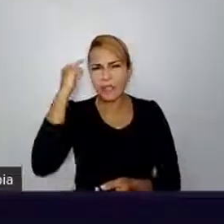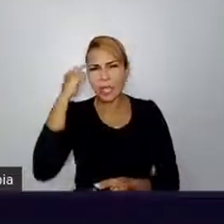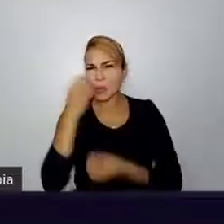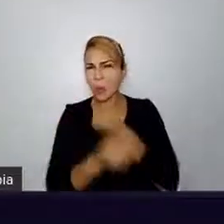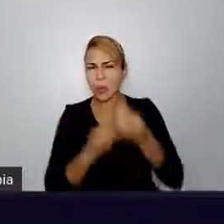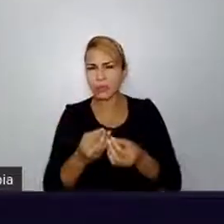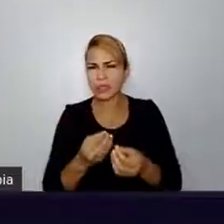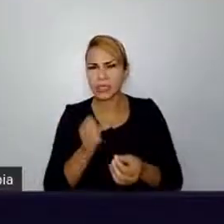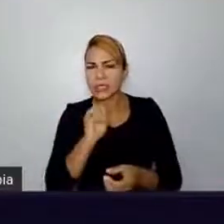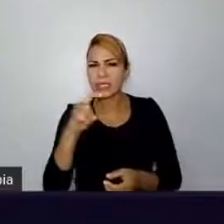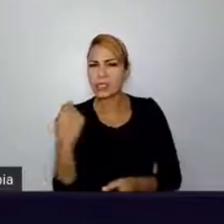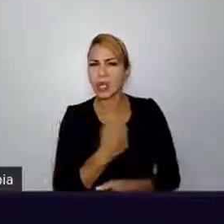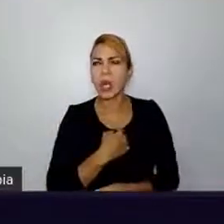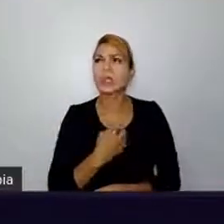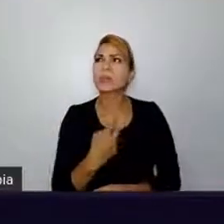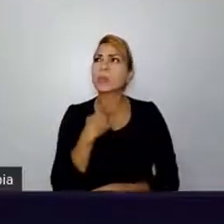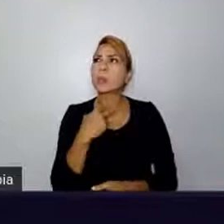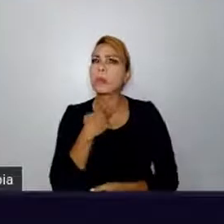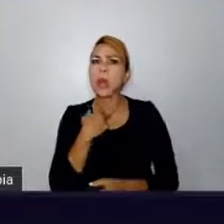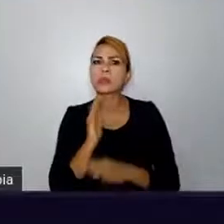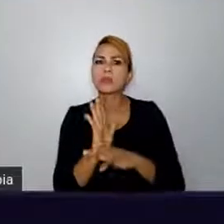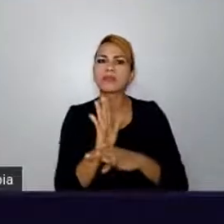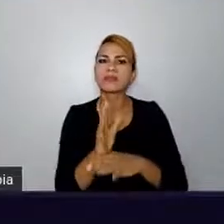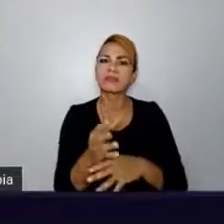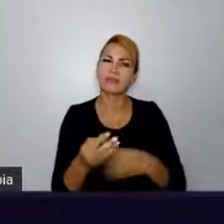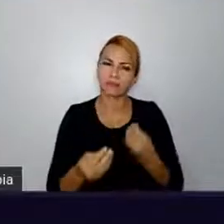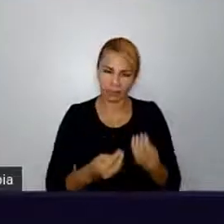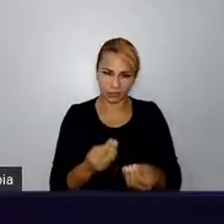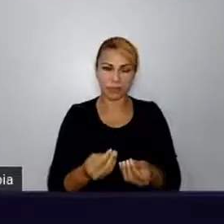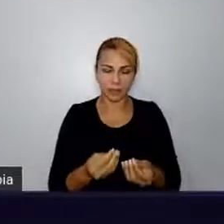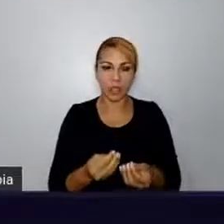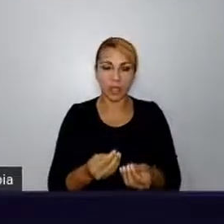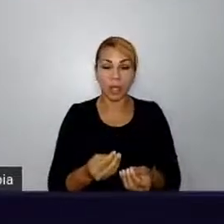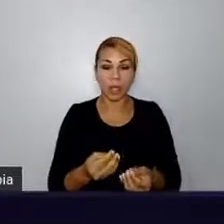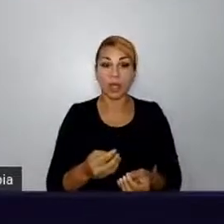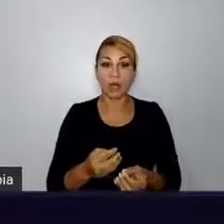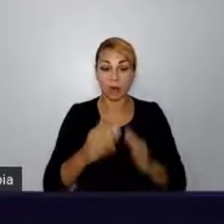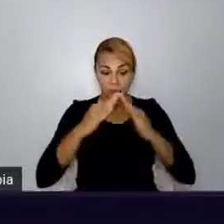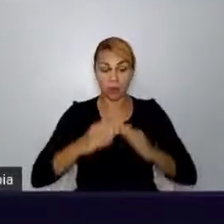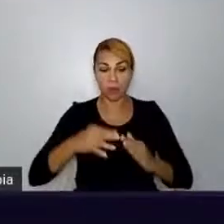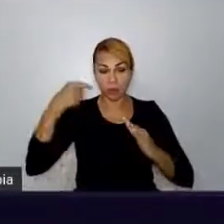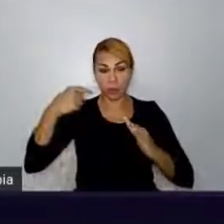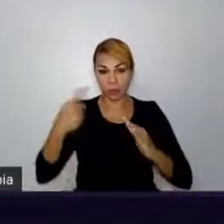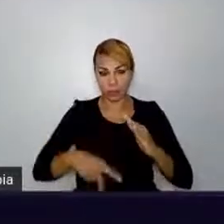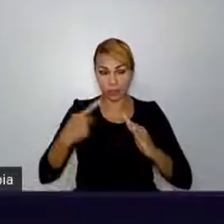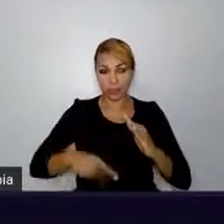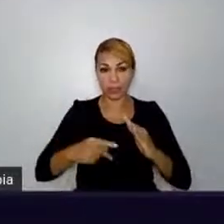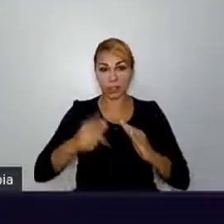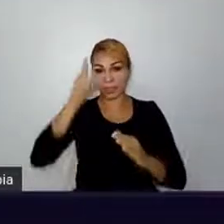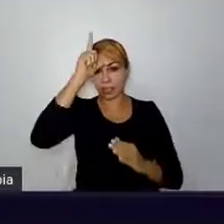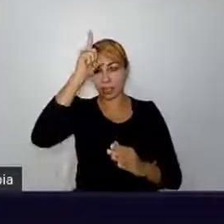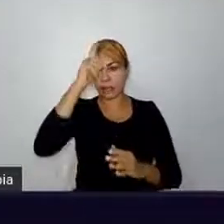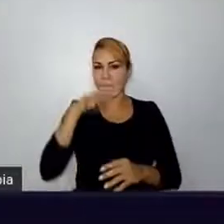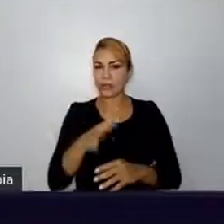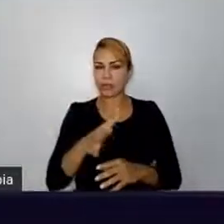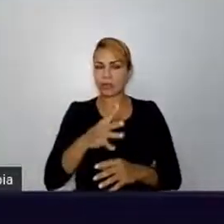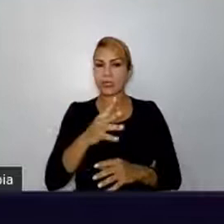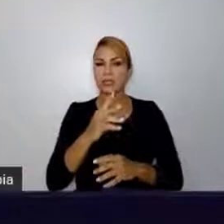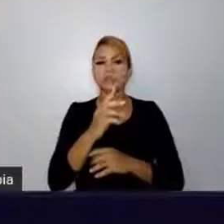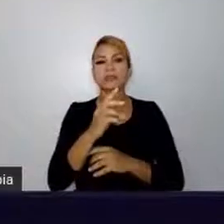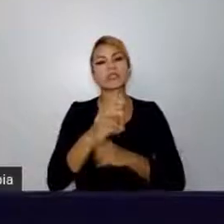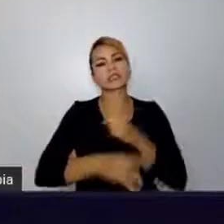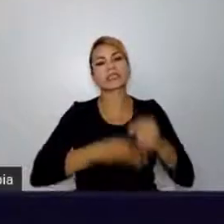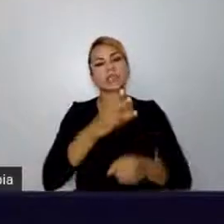Alguns anos atrás, eu me mudei para Berlim. Eu moro aqui há mais ou menos três anos. E, logo quando eu me mudei, eu resolvi ir em um desses